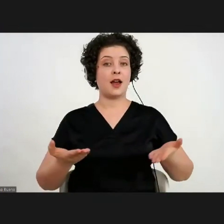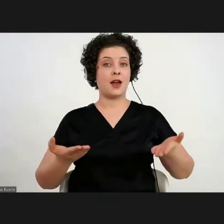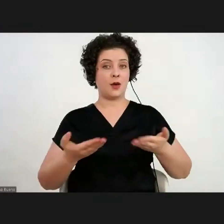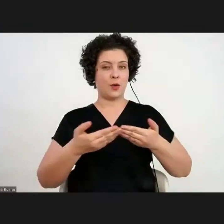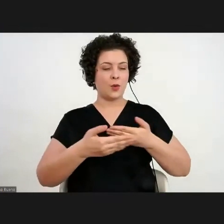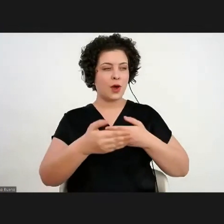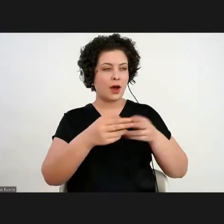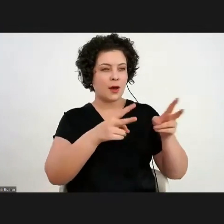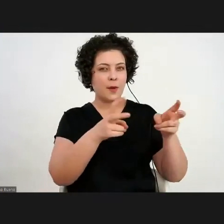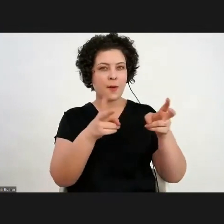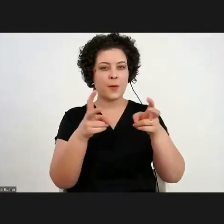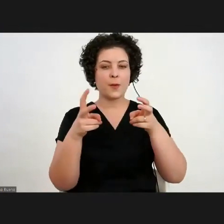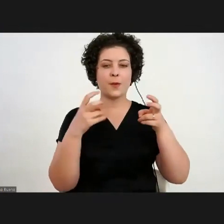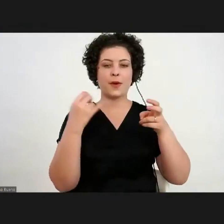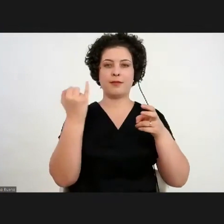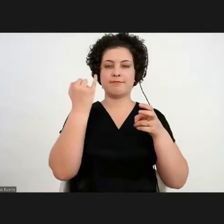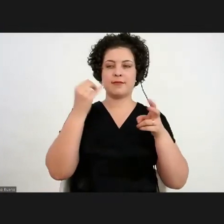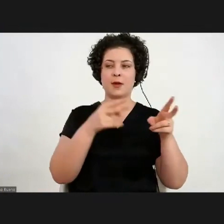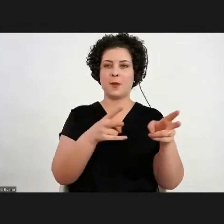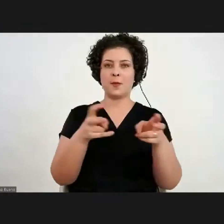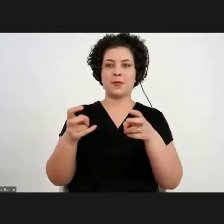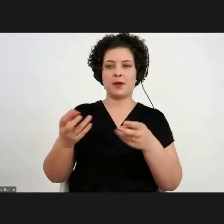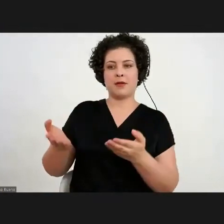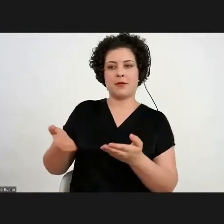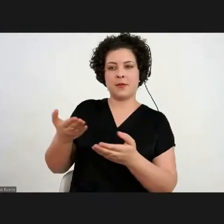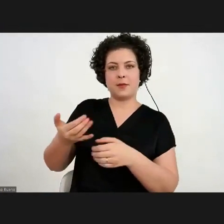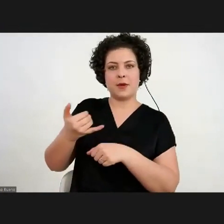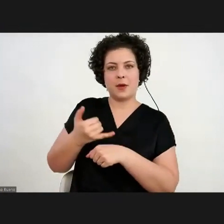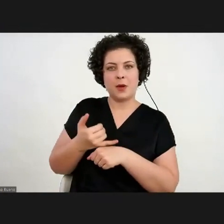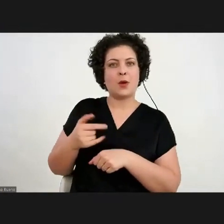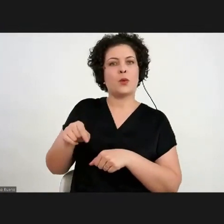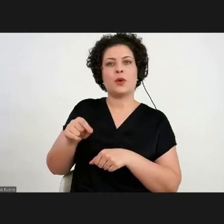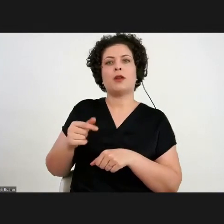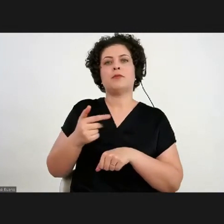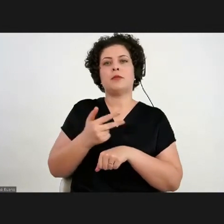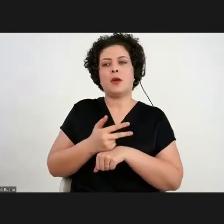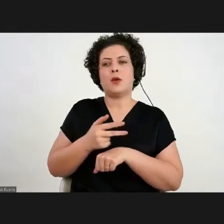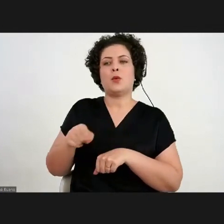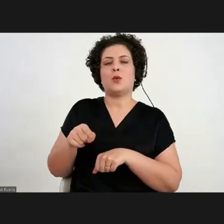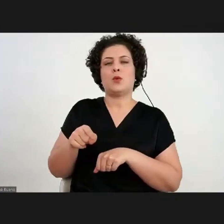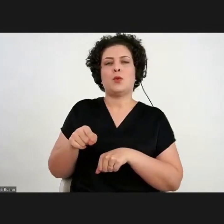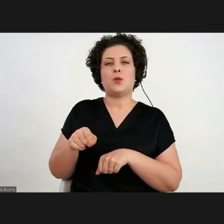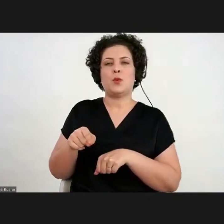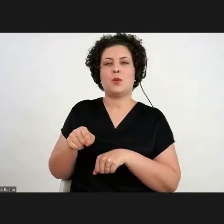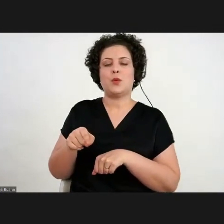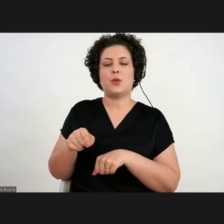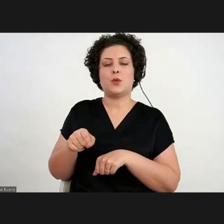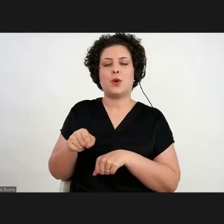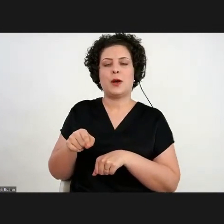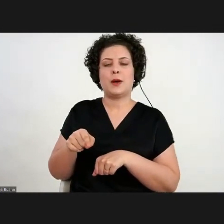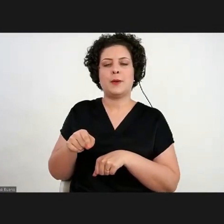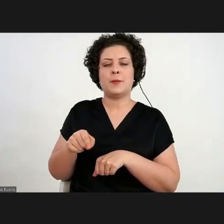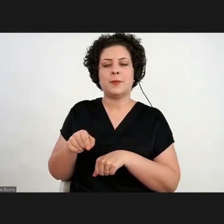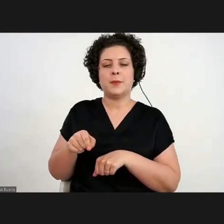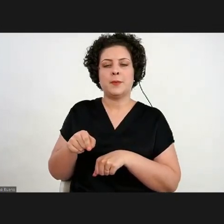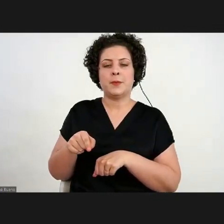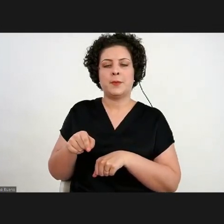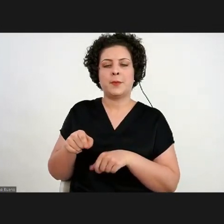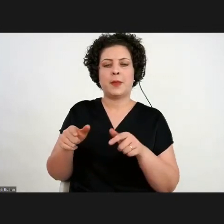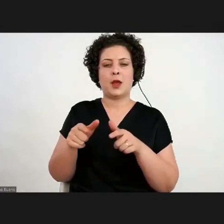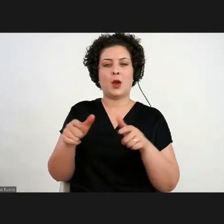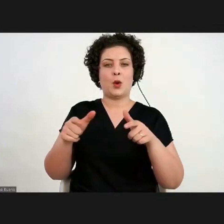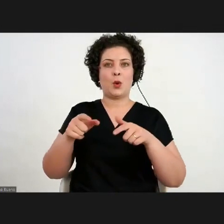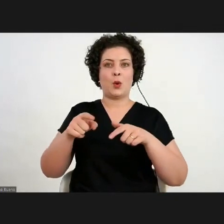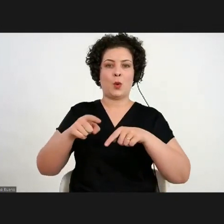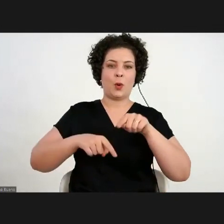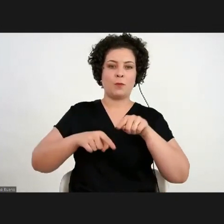observação da importância dos catálogos como os grandes objetos,